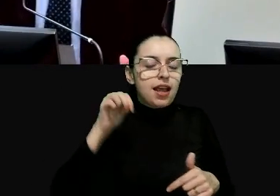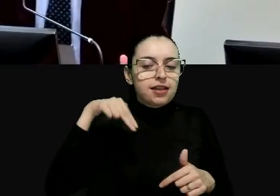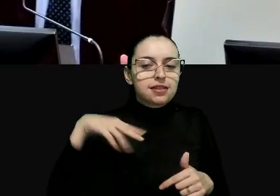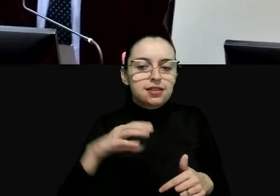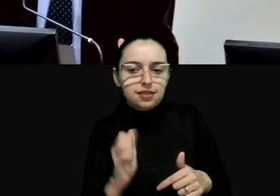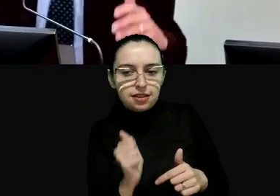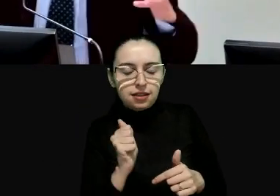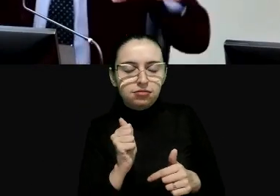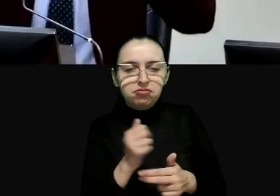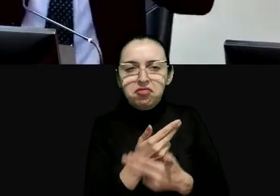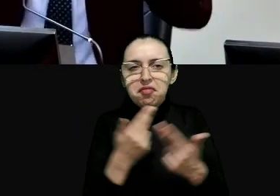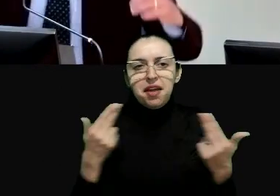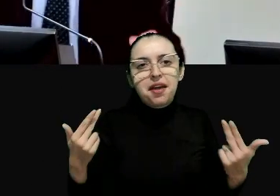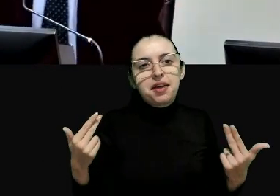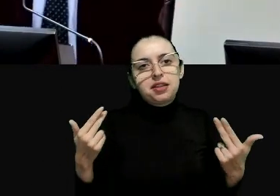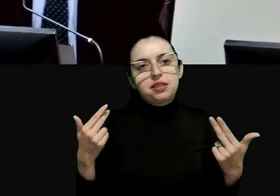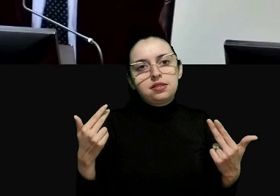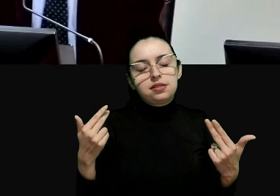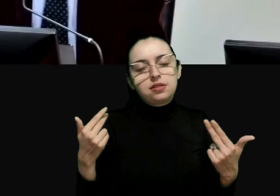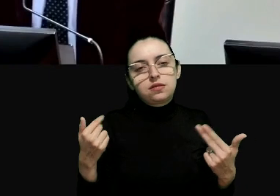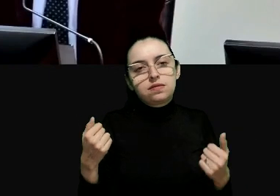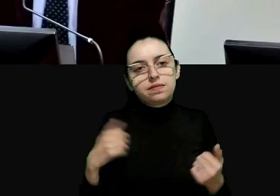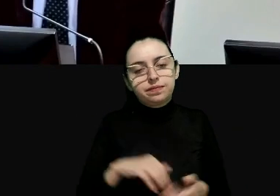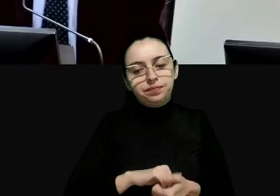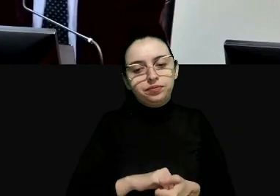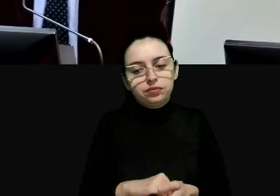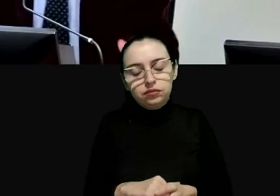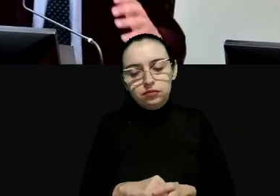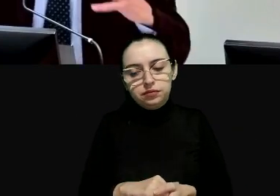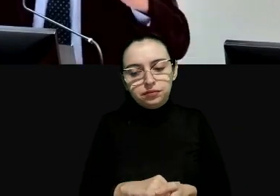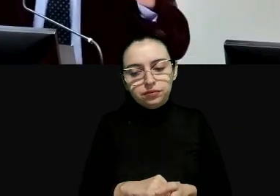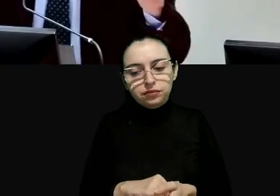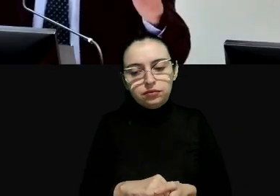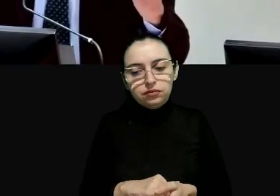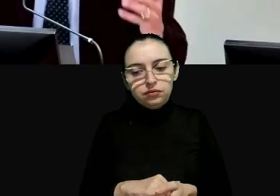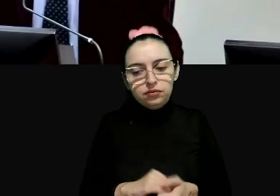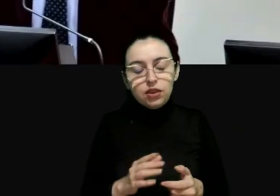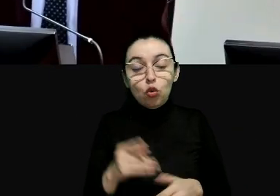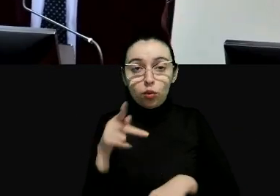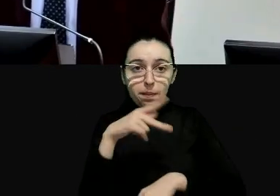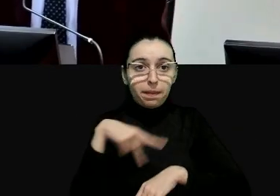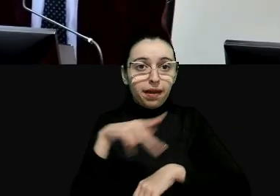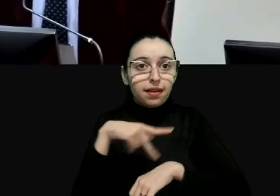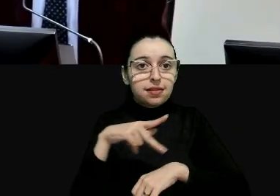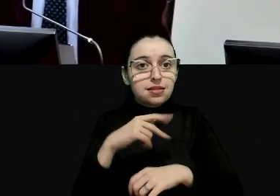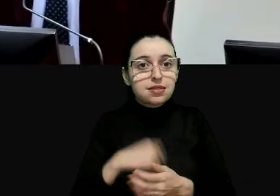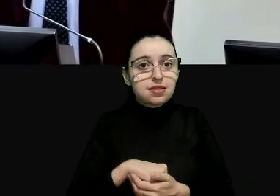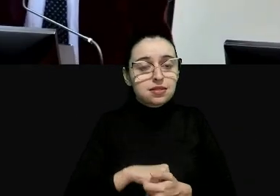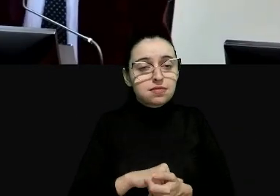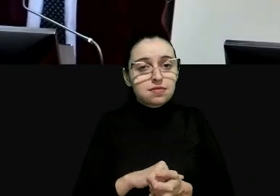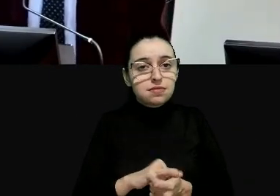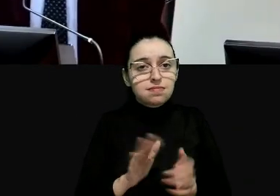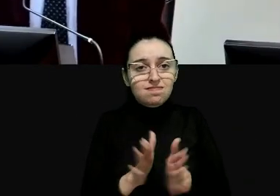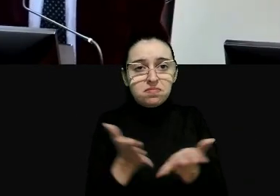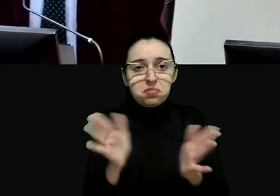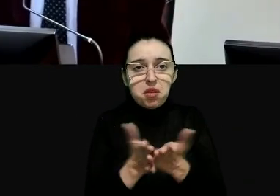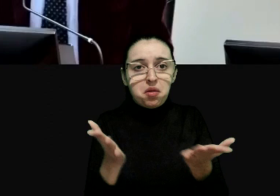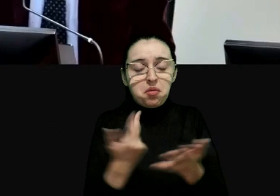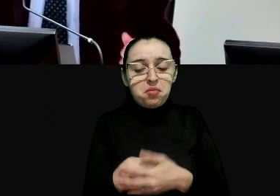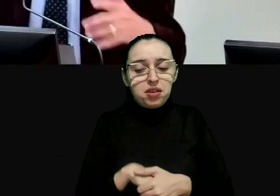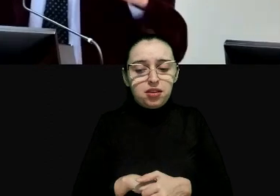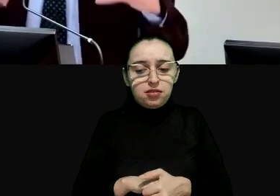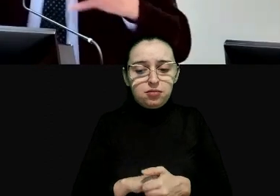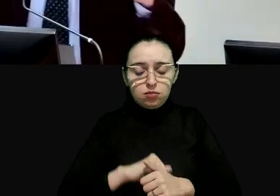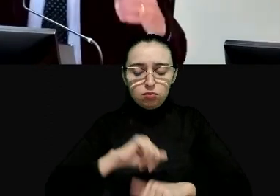podem enfrentar com os procedimentos da Constituição. E assim, um país que era um país quase falido